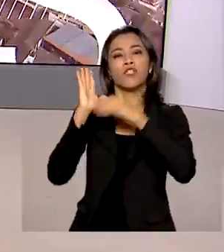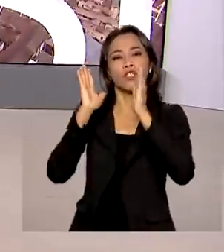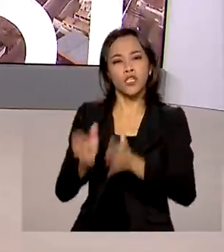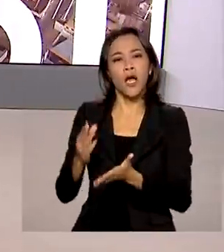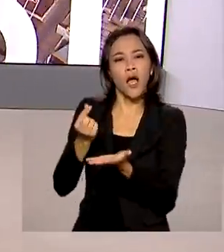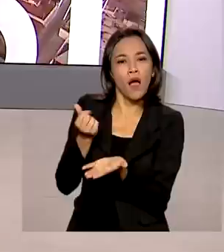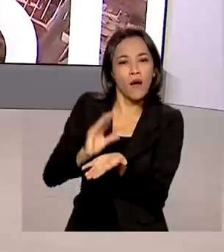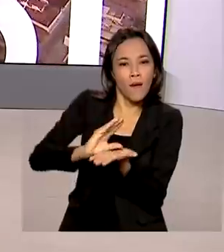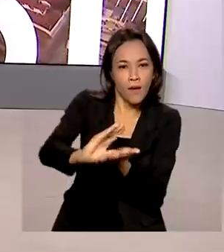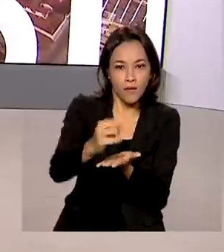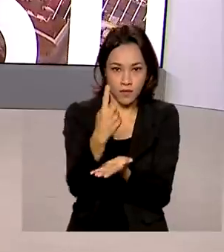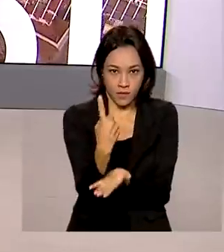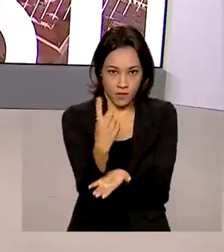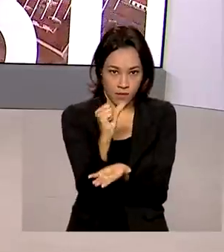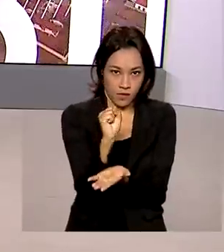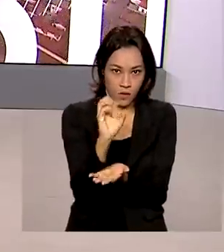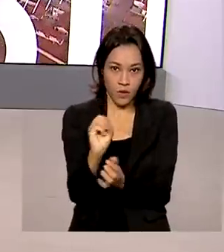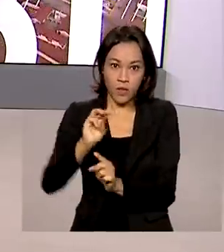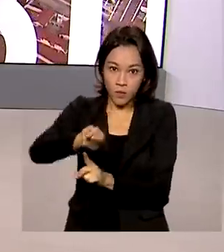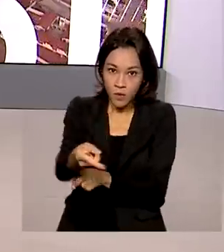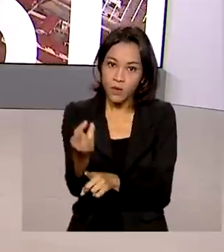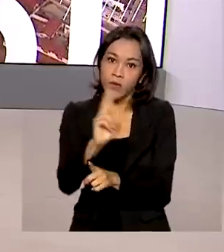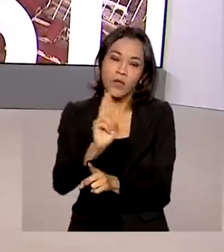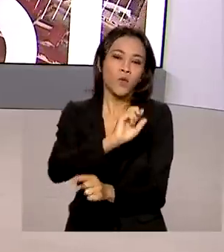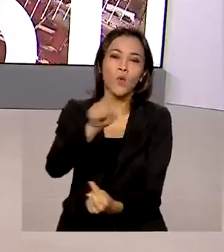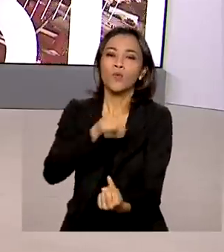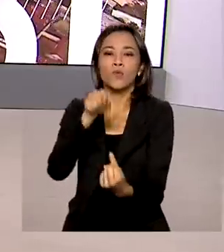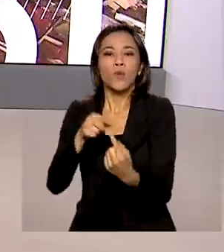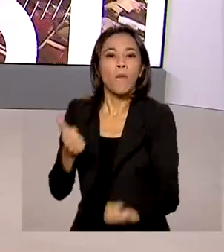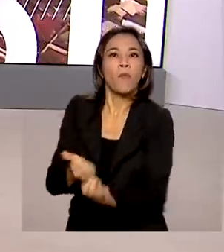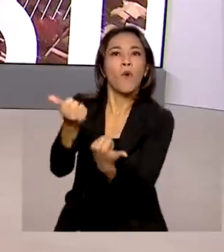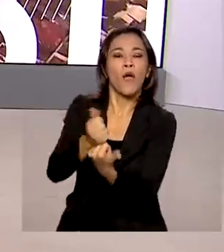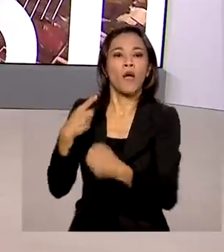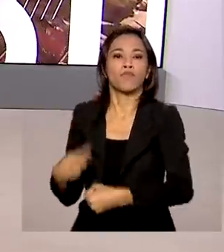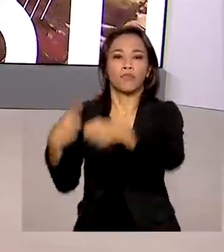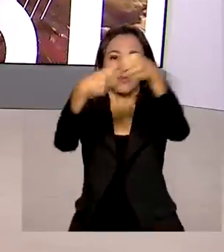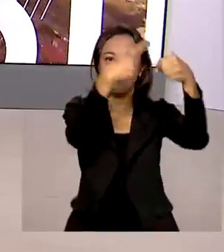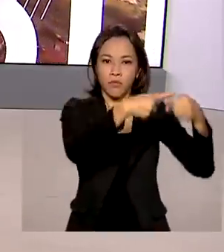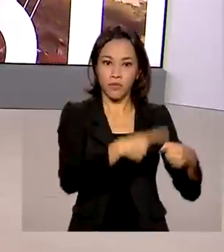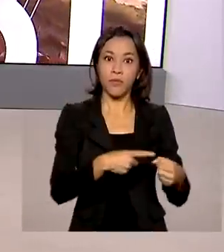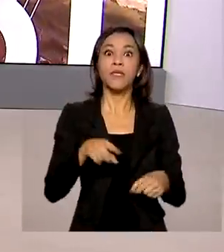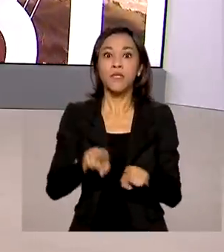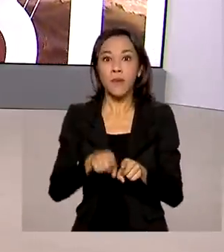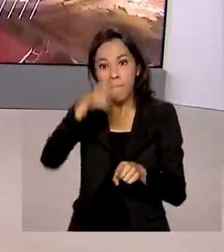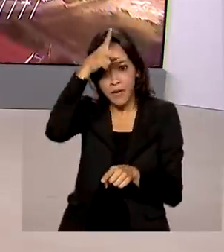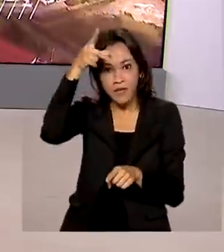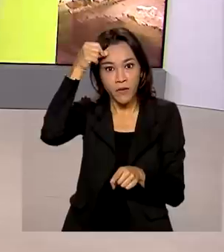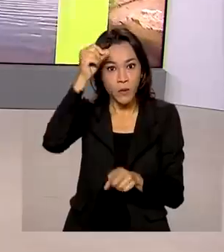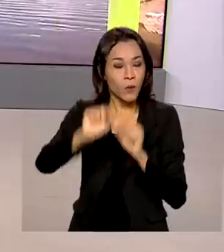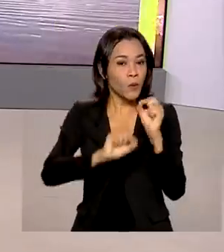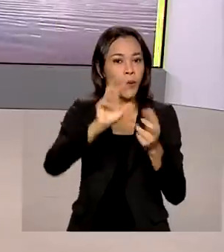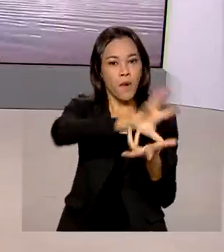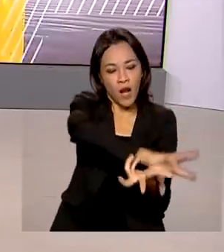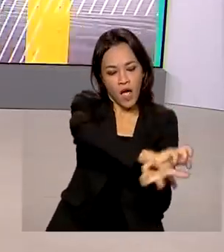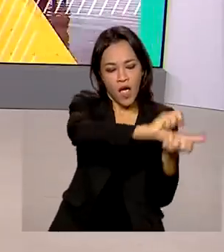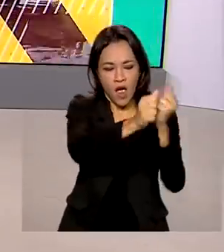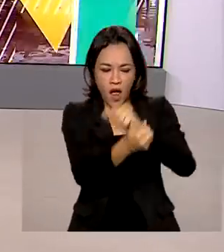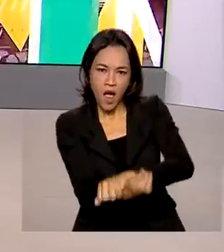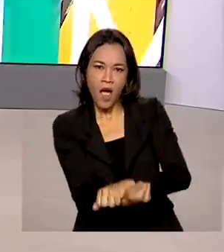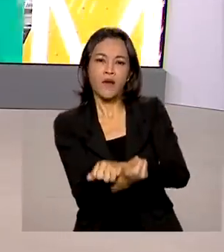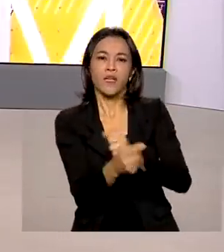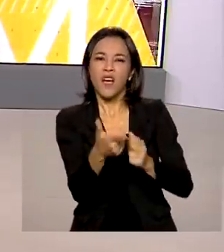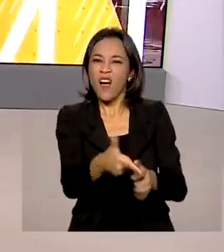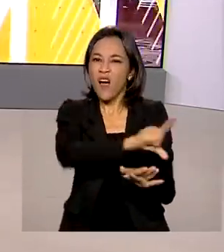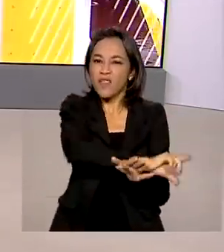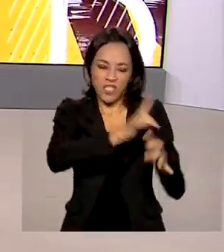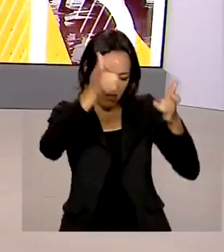milhões de reais para apoiar municípios e consórcios de prefeituras no reaproveitamento de materiais que antes iam parar